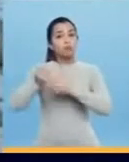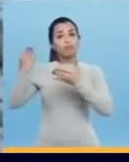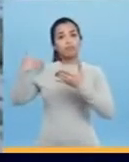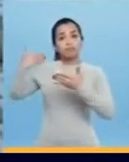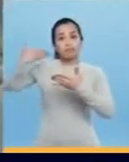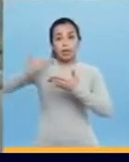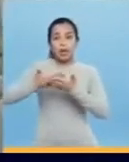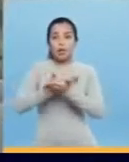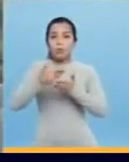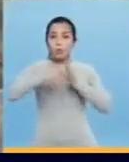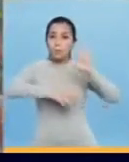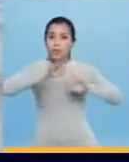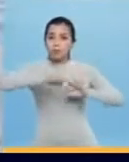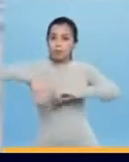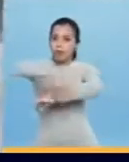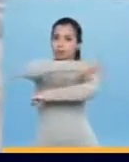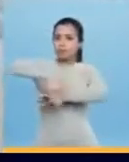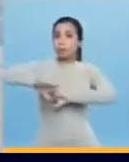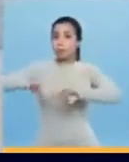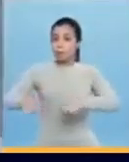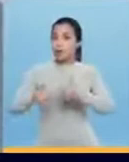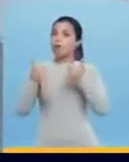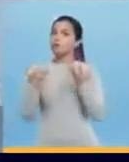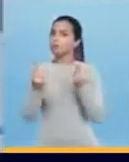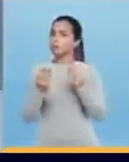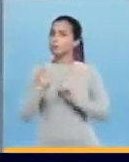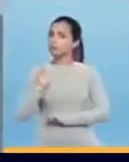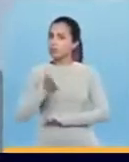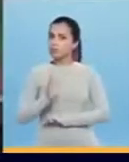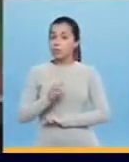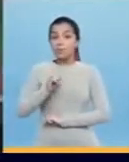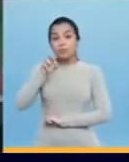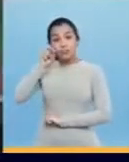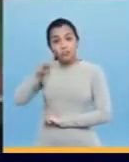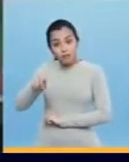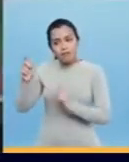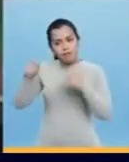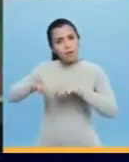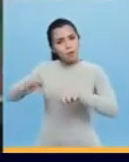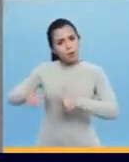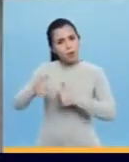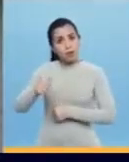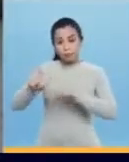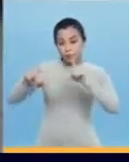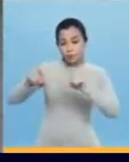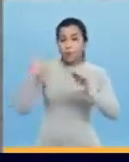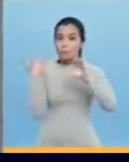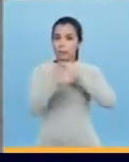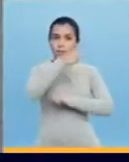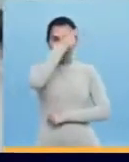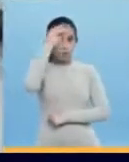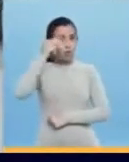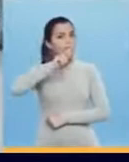Começou o projeto de calçada Melhorou bastante Onde a gente vê que dá pra fazer A gente fotografa Manda lá pra